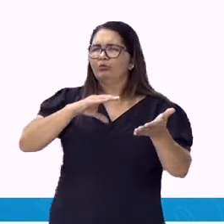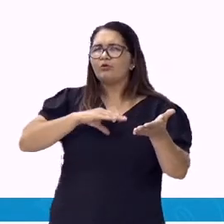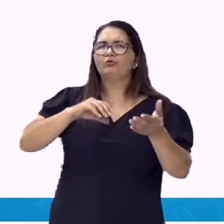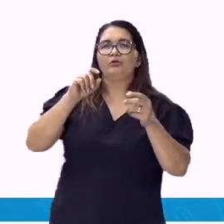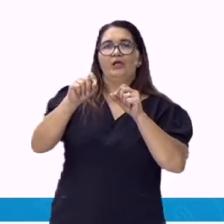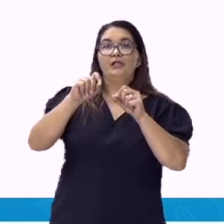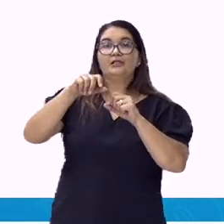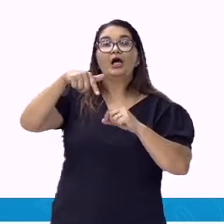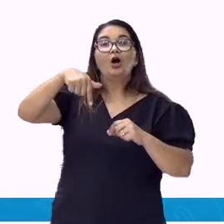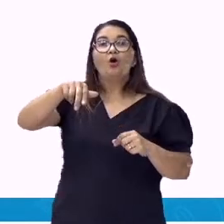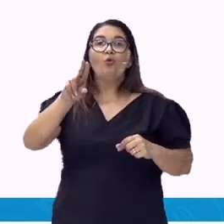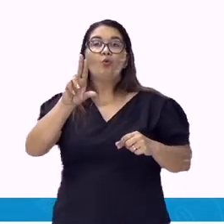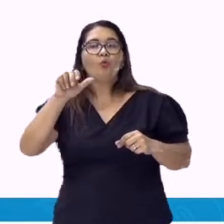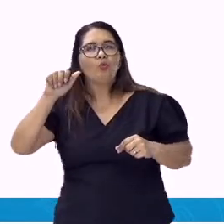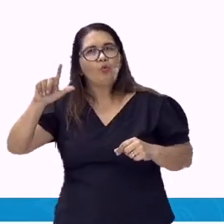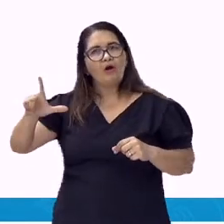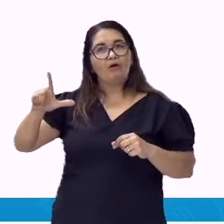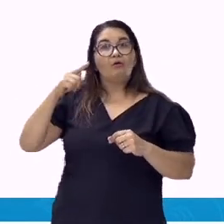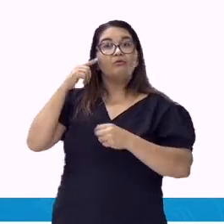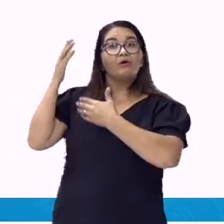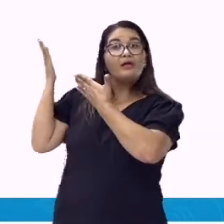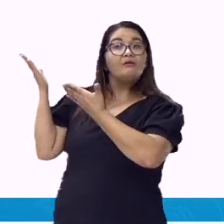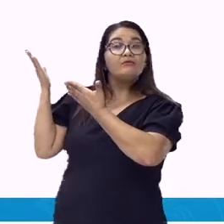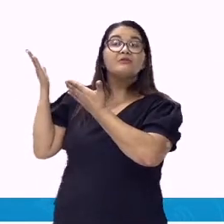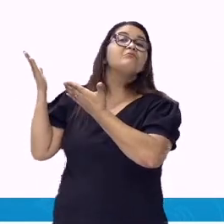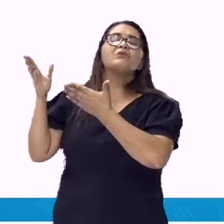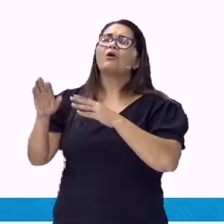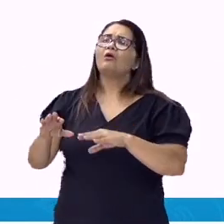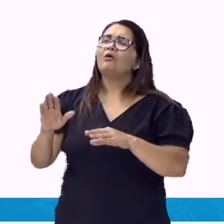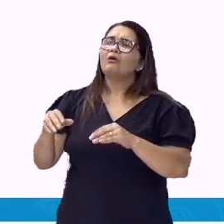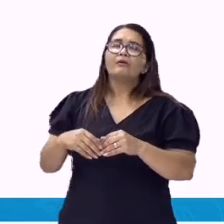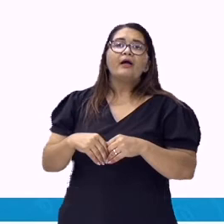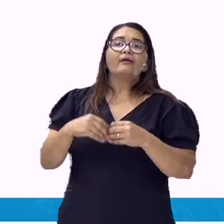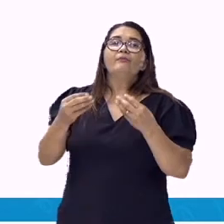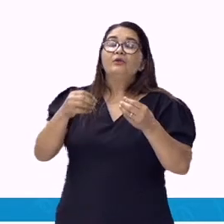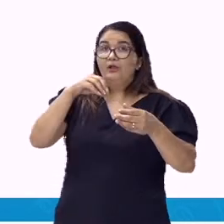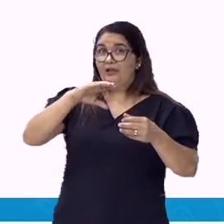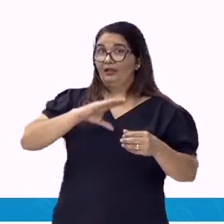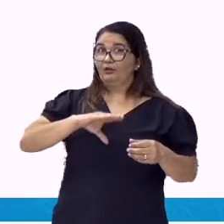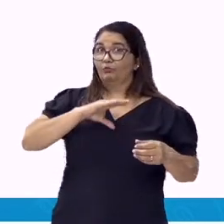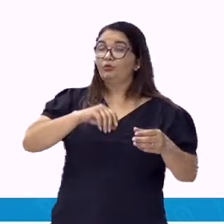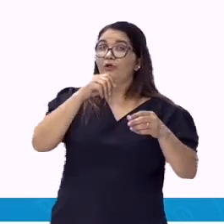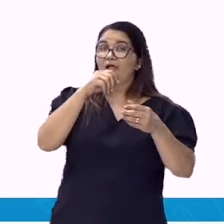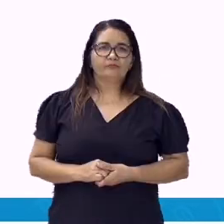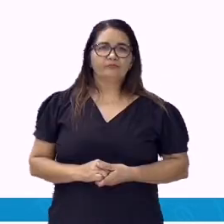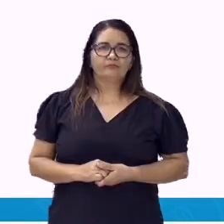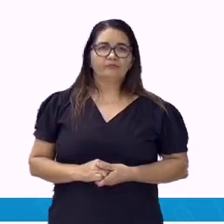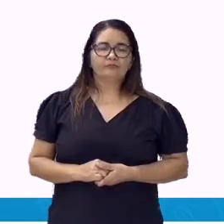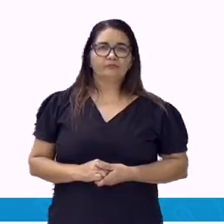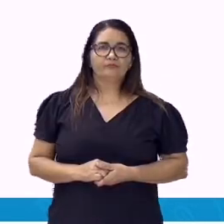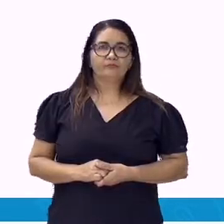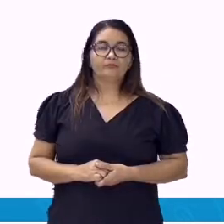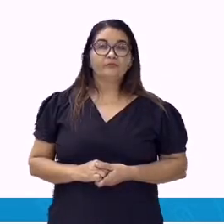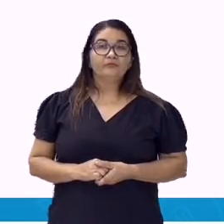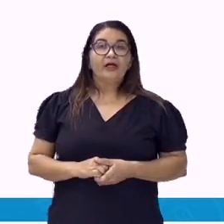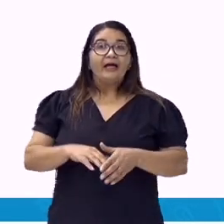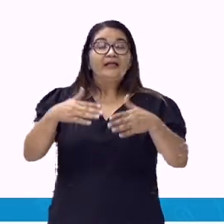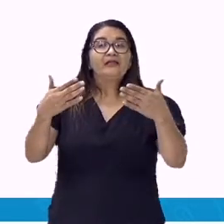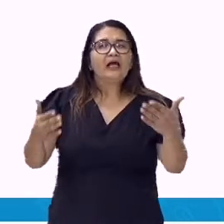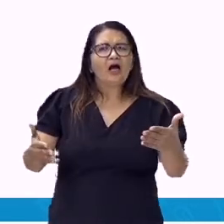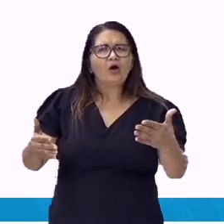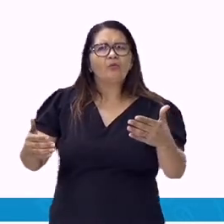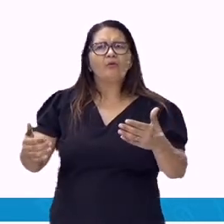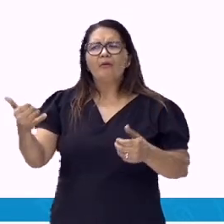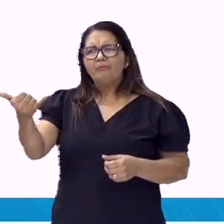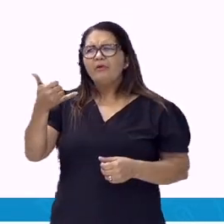Qual a razão desse comportamento? Qual o objetivo da fofoca? Diga-me, qual